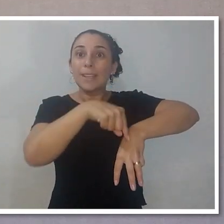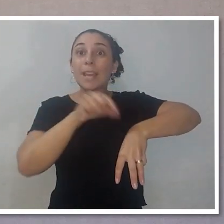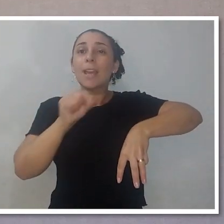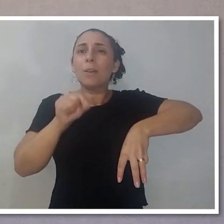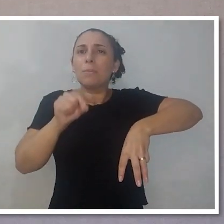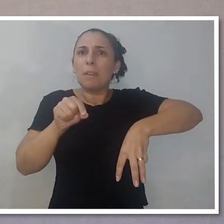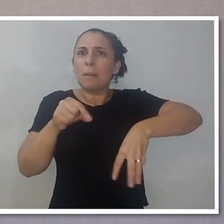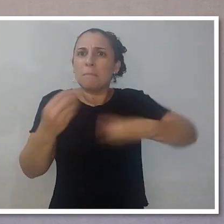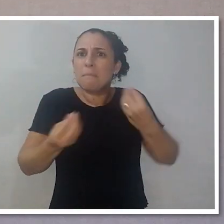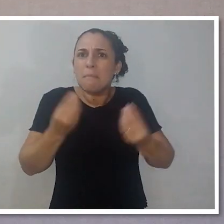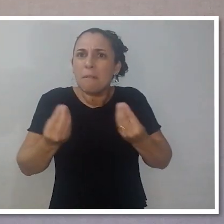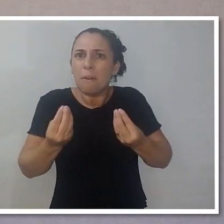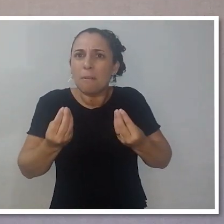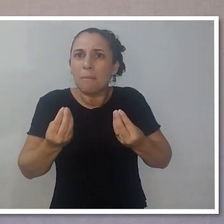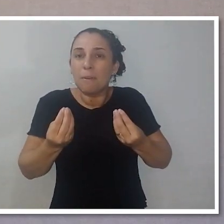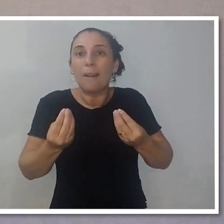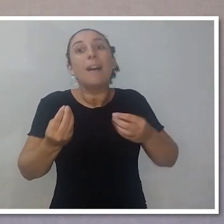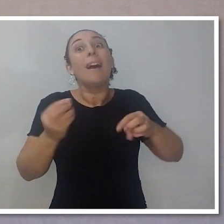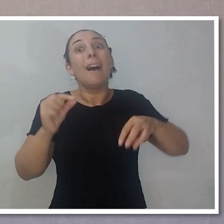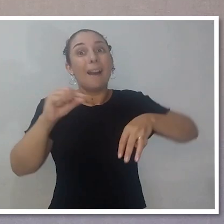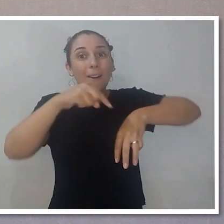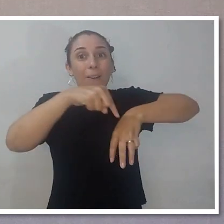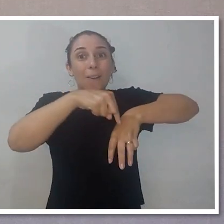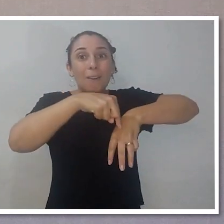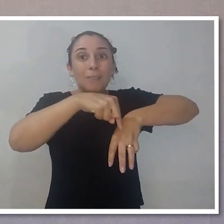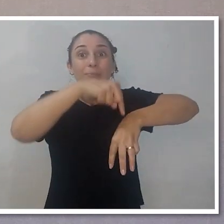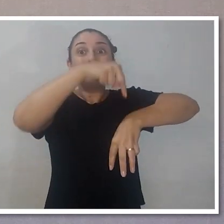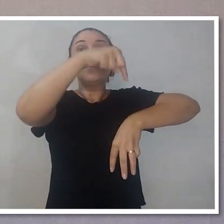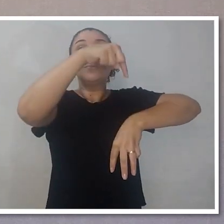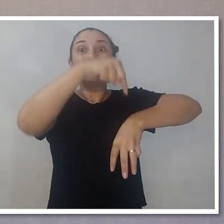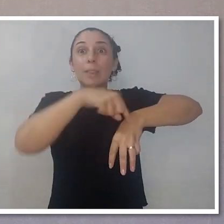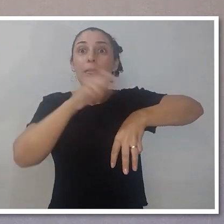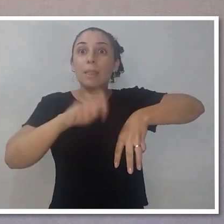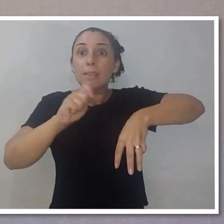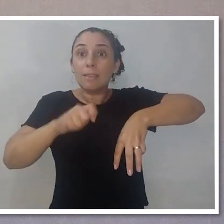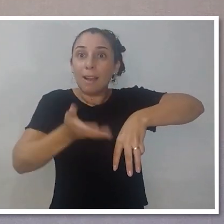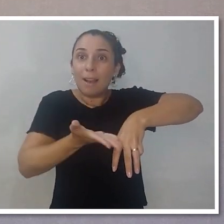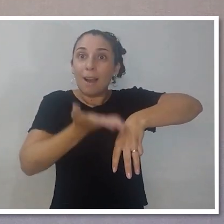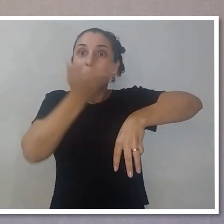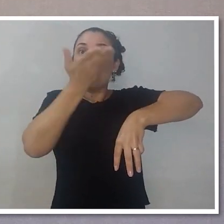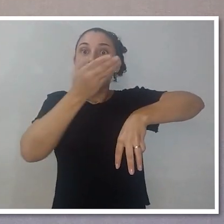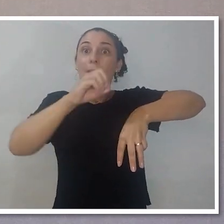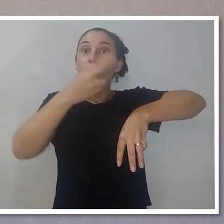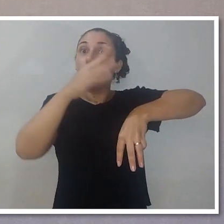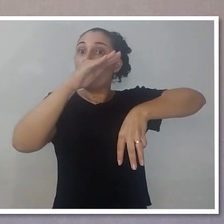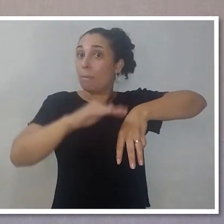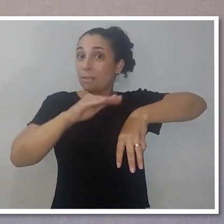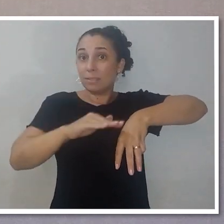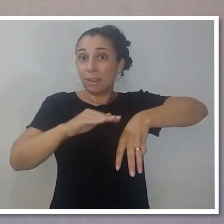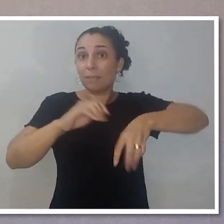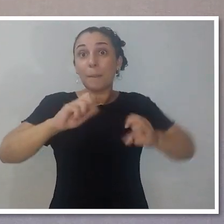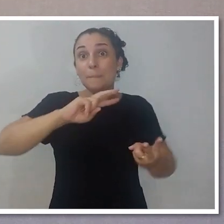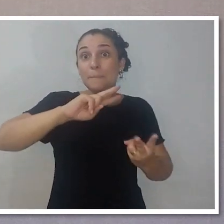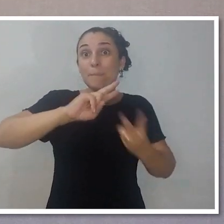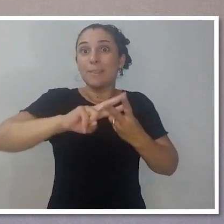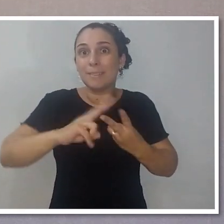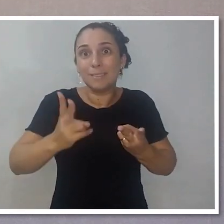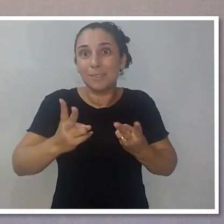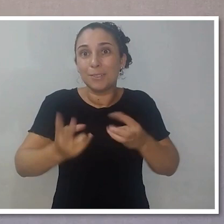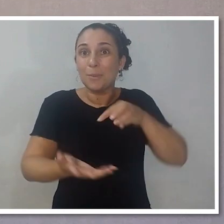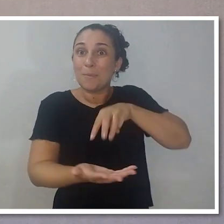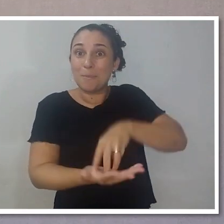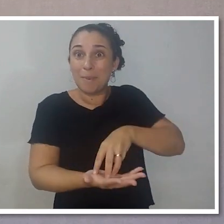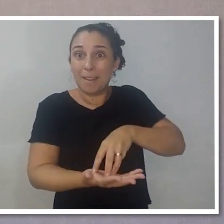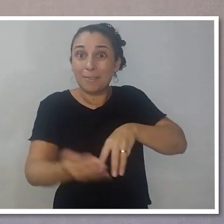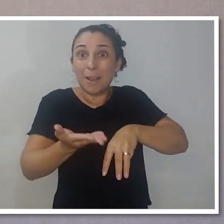Uma das funções dela, como dá para perceber, é justamente aumentar a altura do tripé. Você aumenta, aprende, com isso você